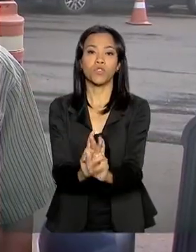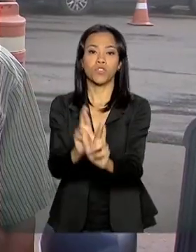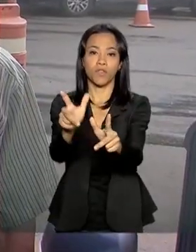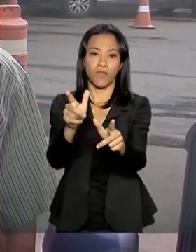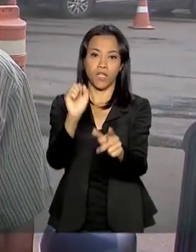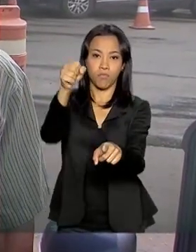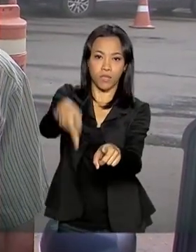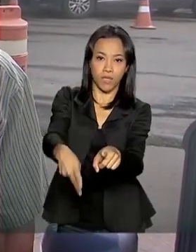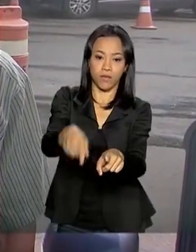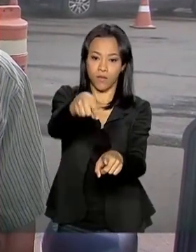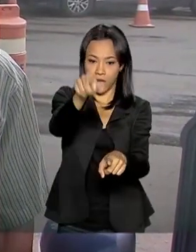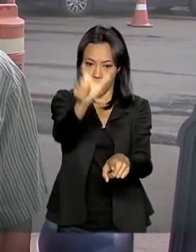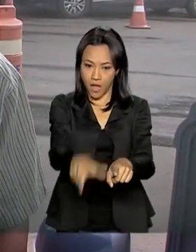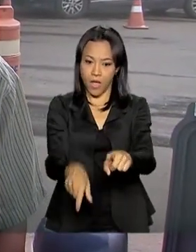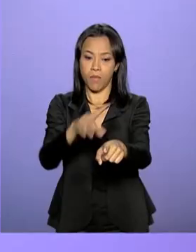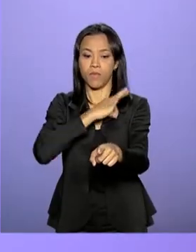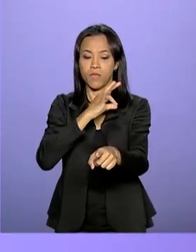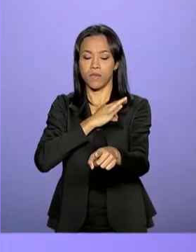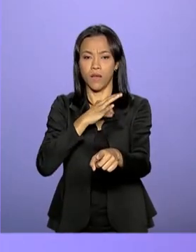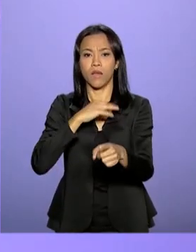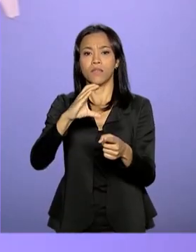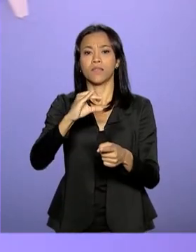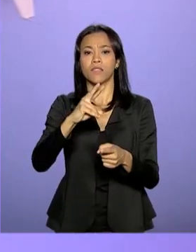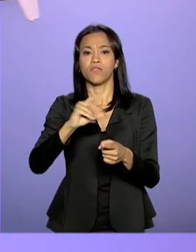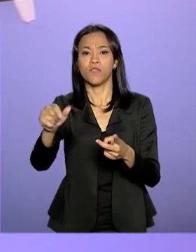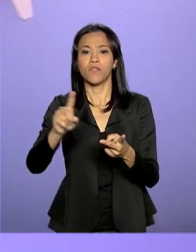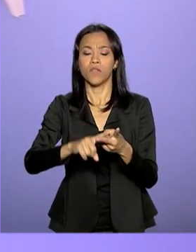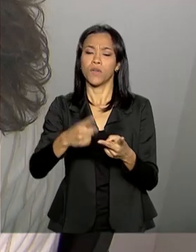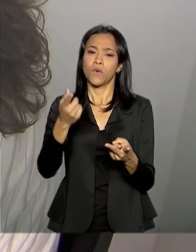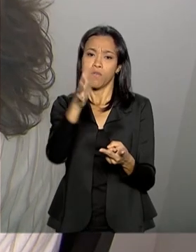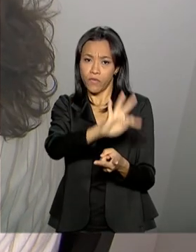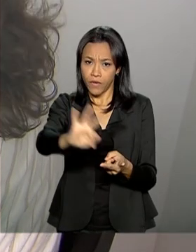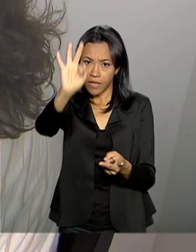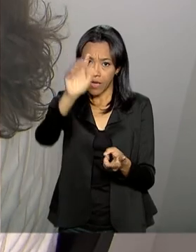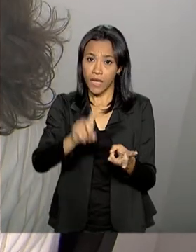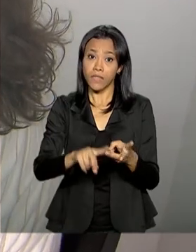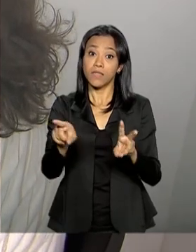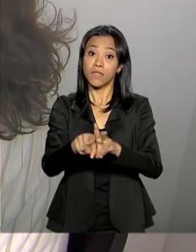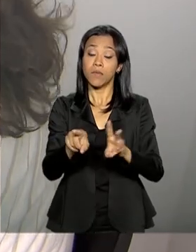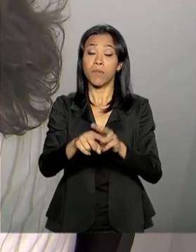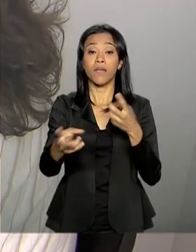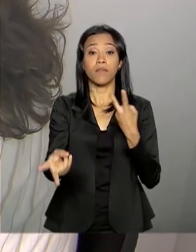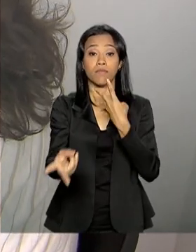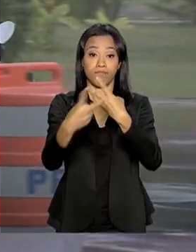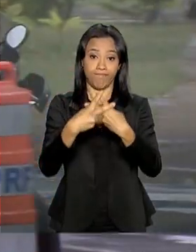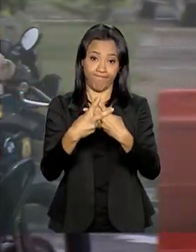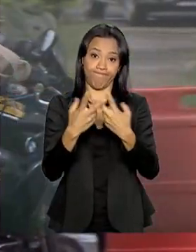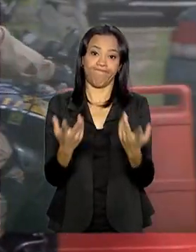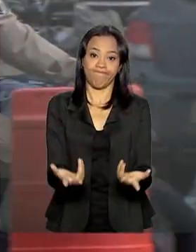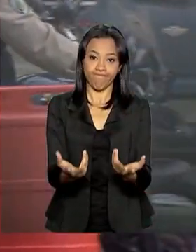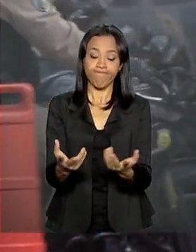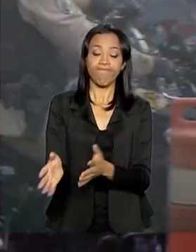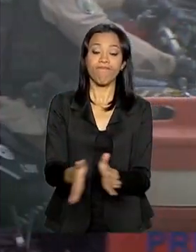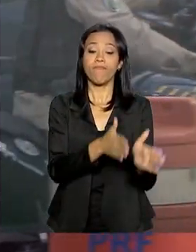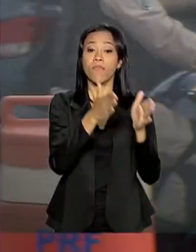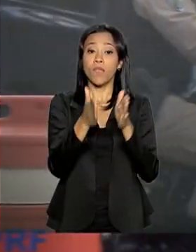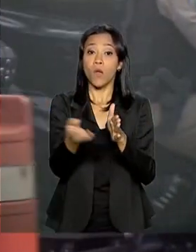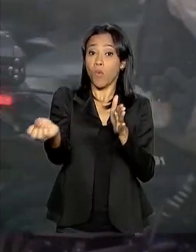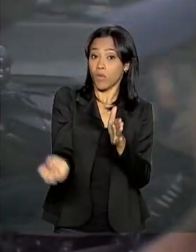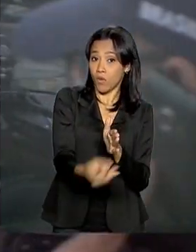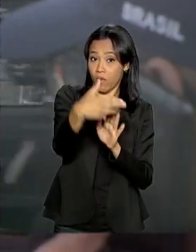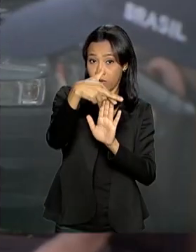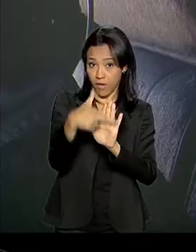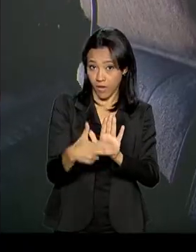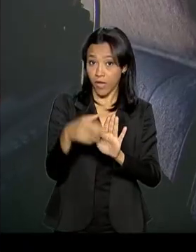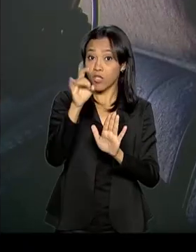são policiais civis, federais e agentes penitenciários e socioeducativos. Com a nova Previdência, eles